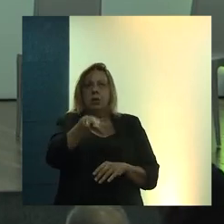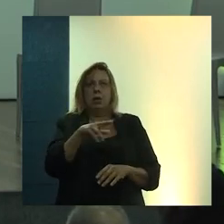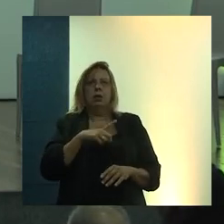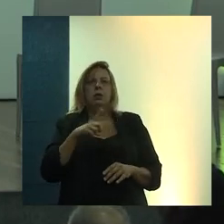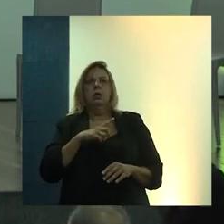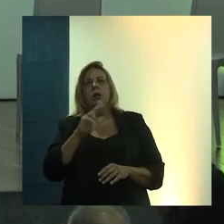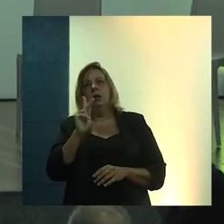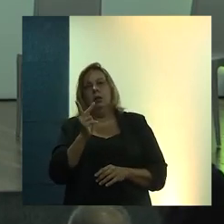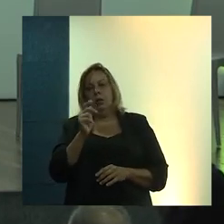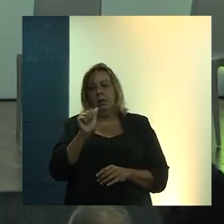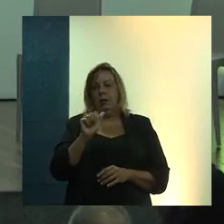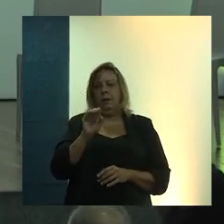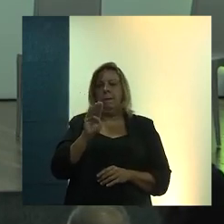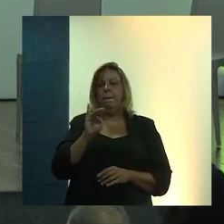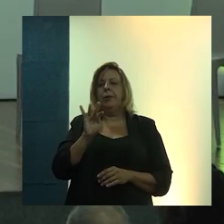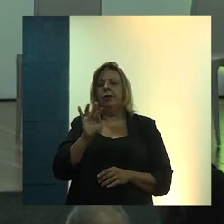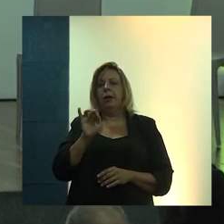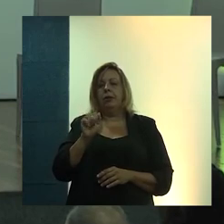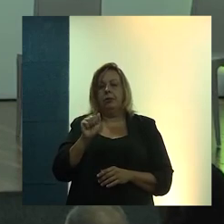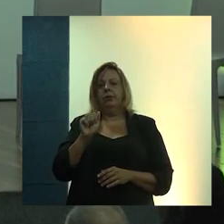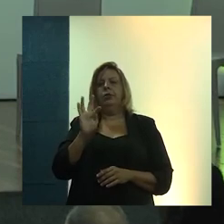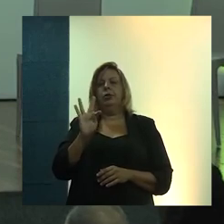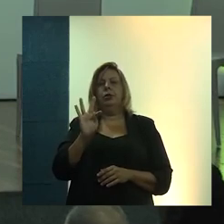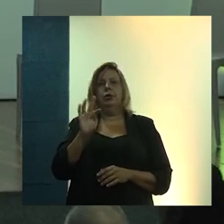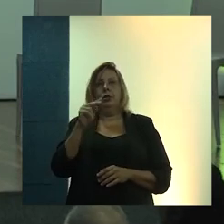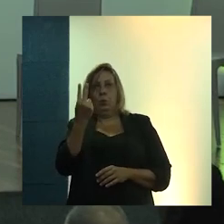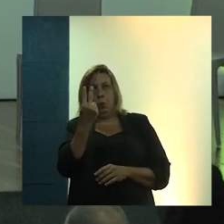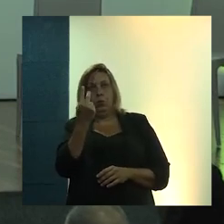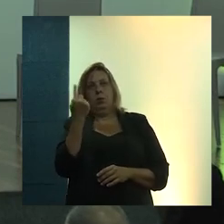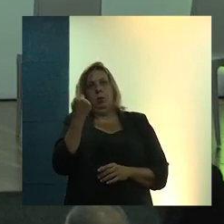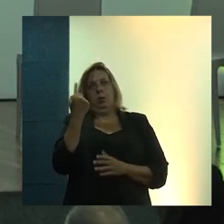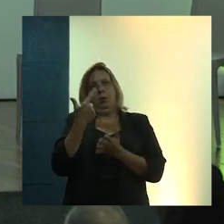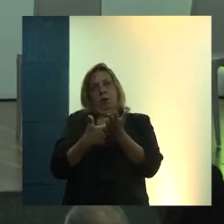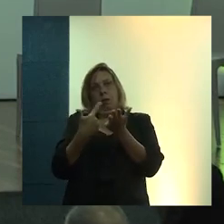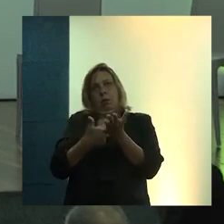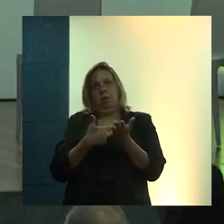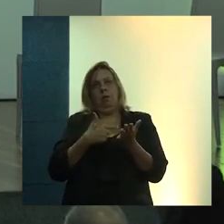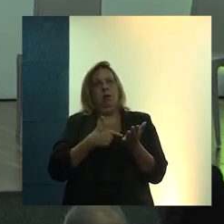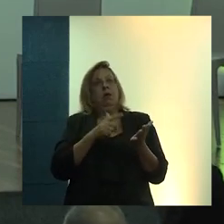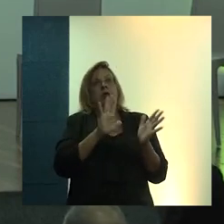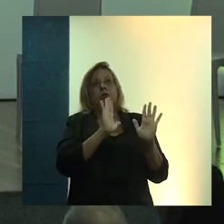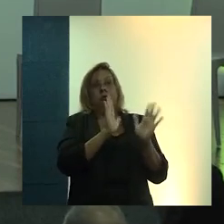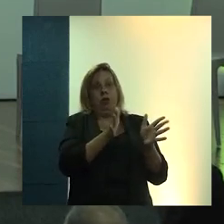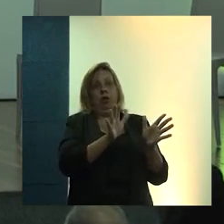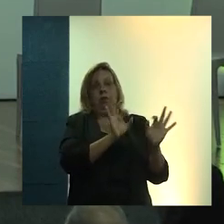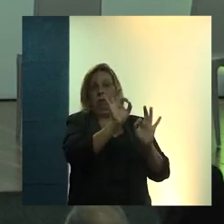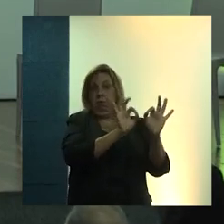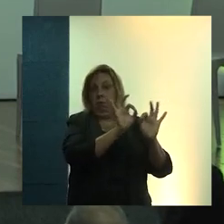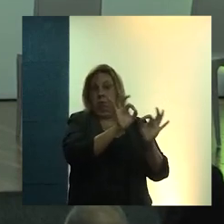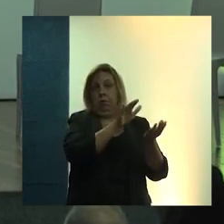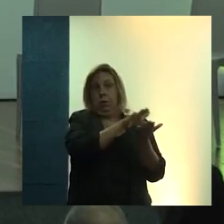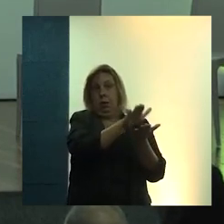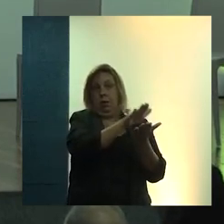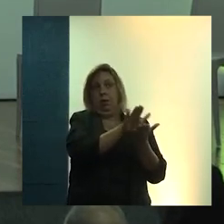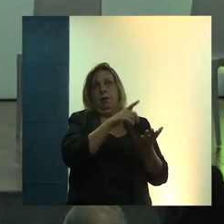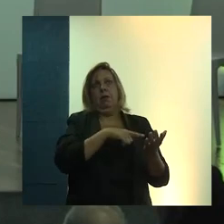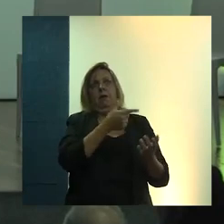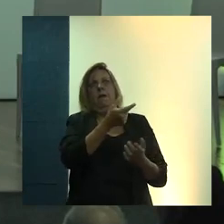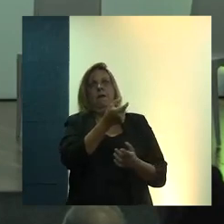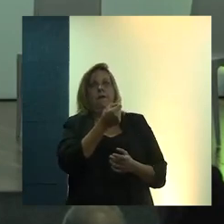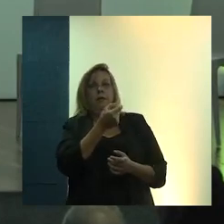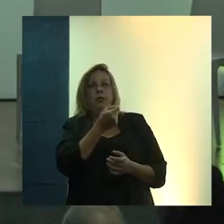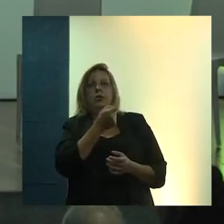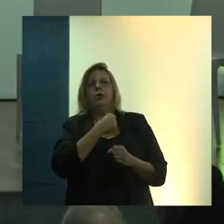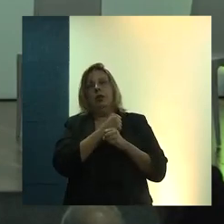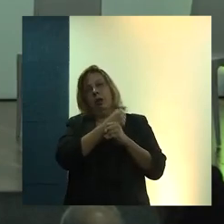Habitat 2 e publicamos aquele primeiro livro. No prelo, nós temos aí saindo uma experiência de quase 20 anos de assessoria